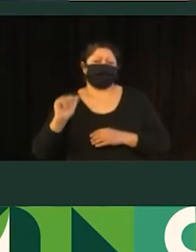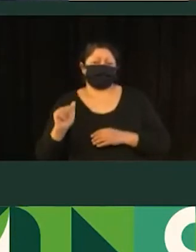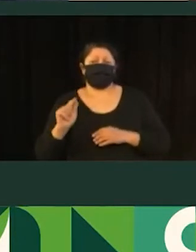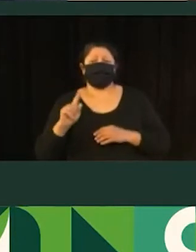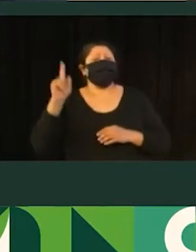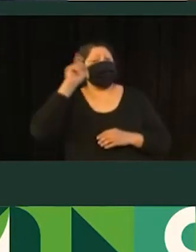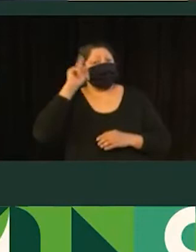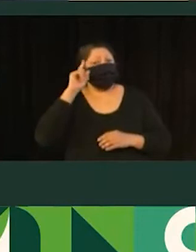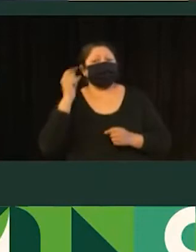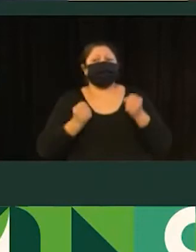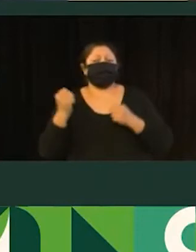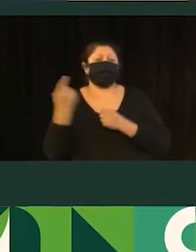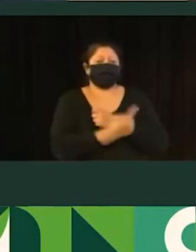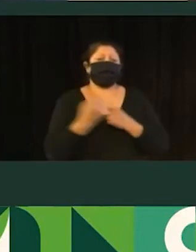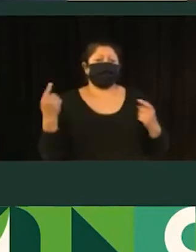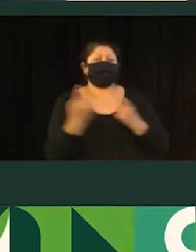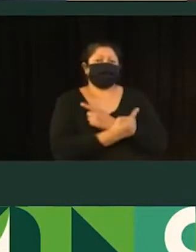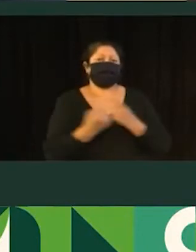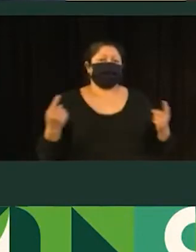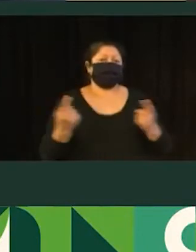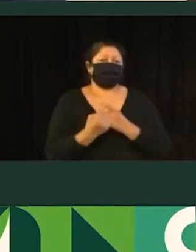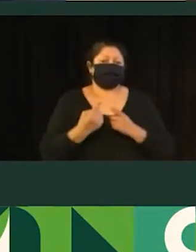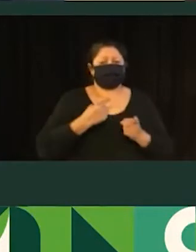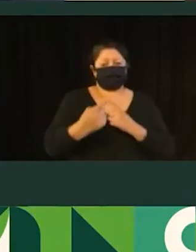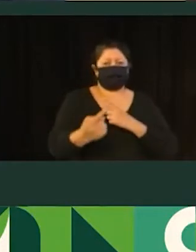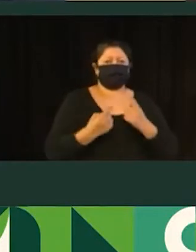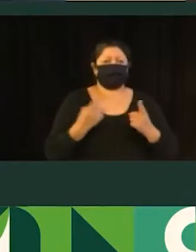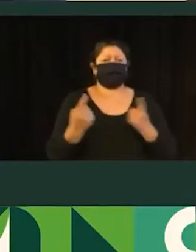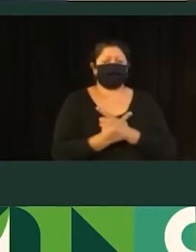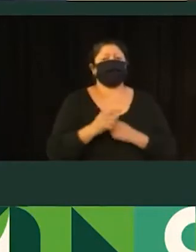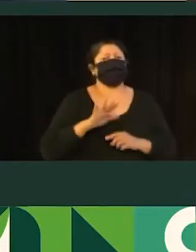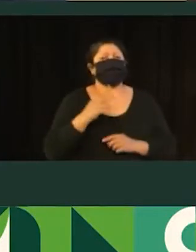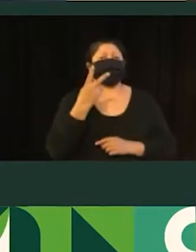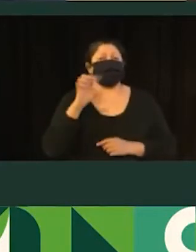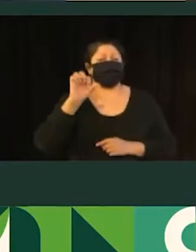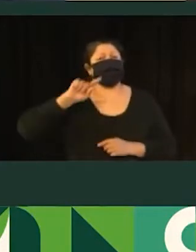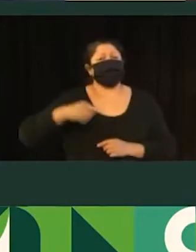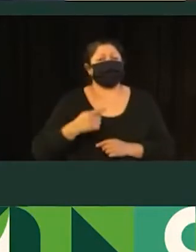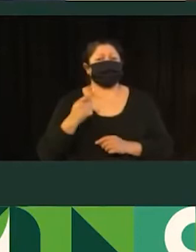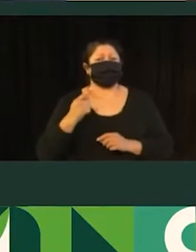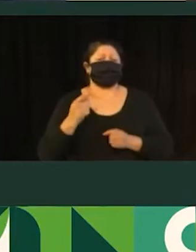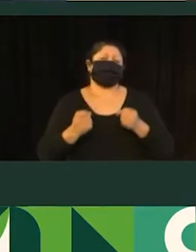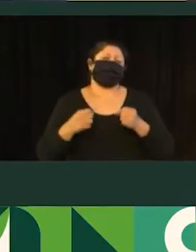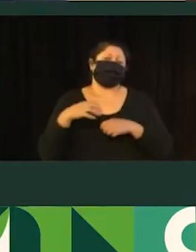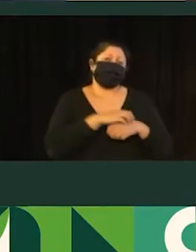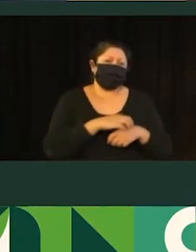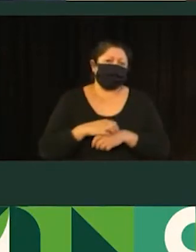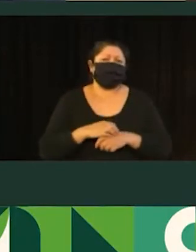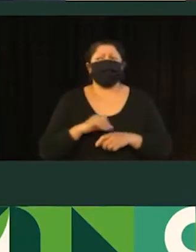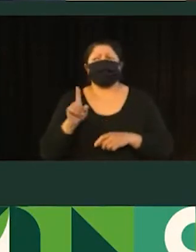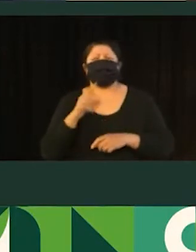veículos que passam nessas transposições. Então, de 29 mil veículos, lá no Alto Neboqueirão, 34